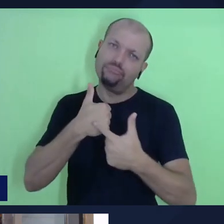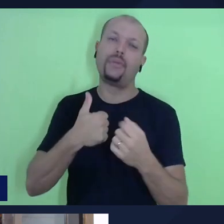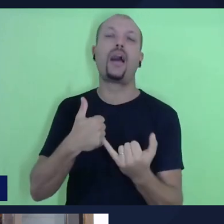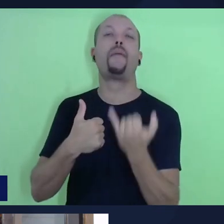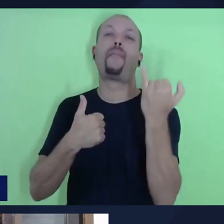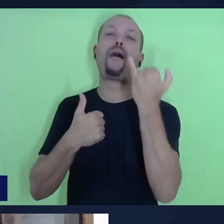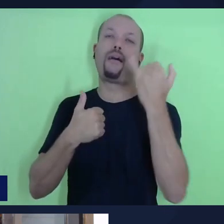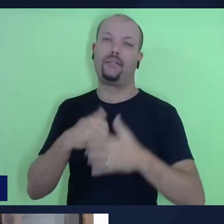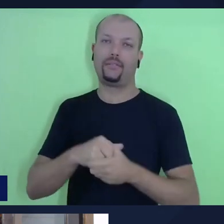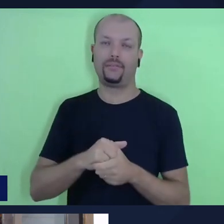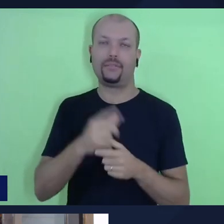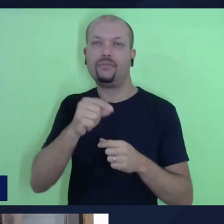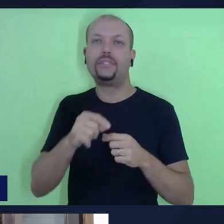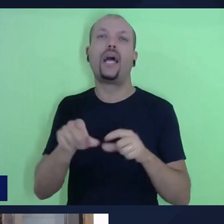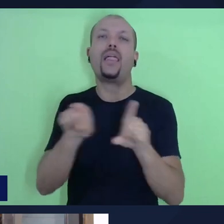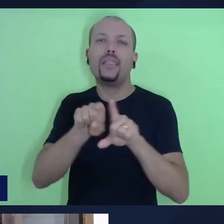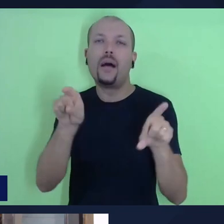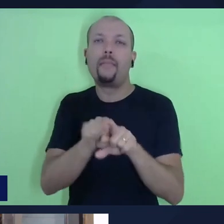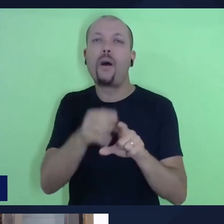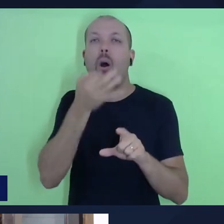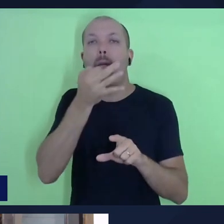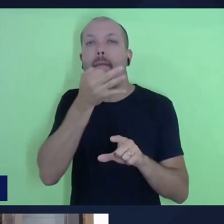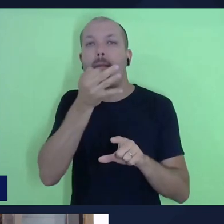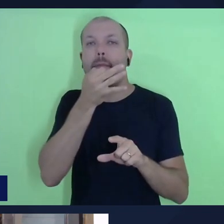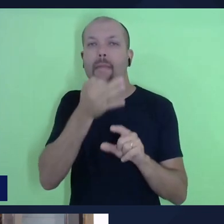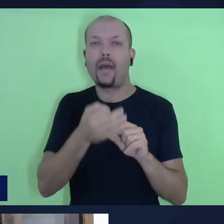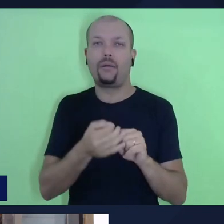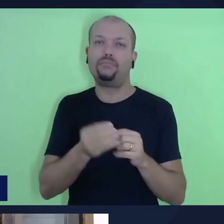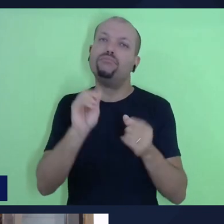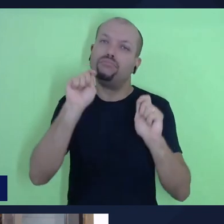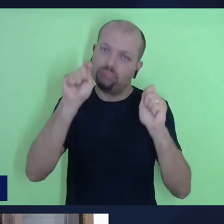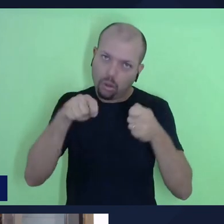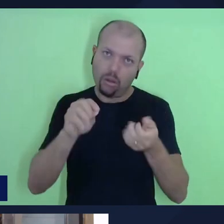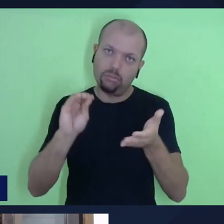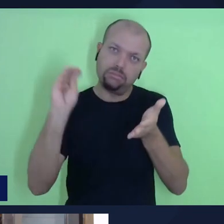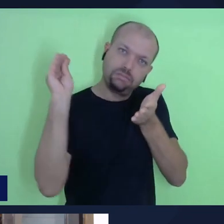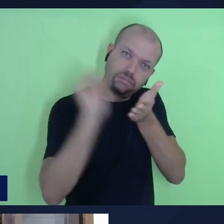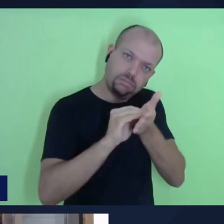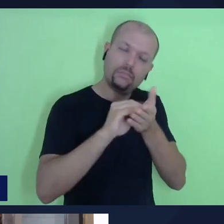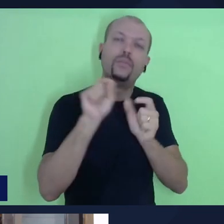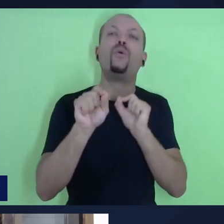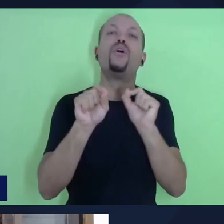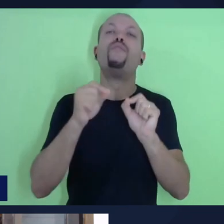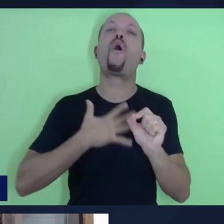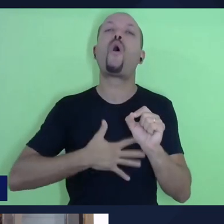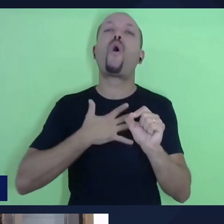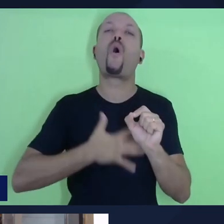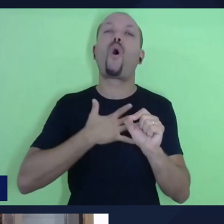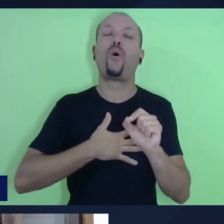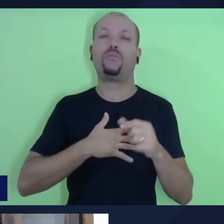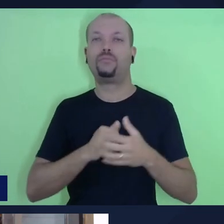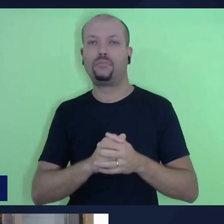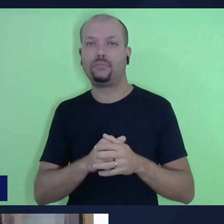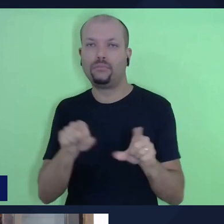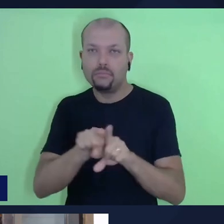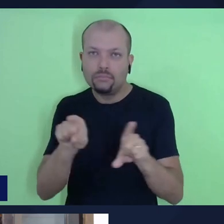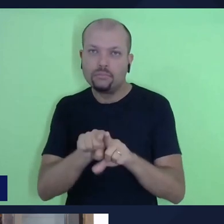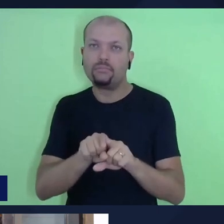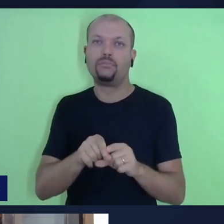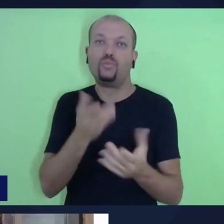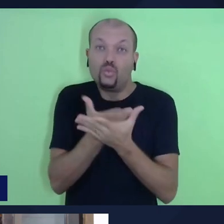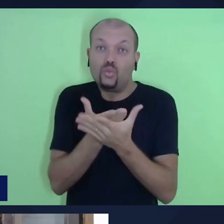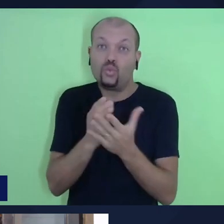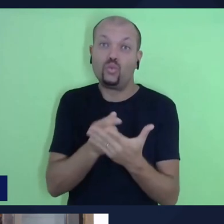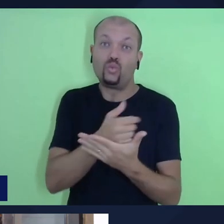um comentário, escreva aqui embaixo, aqui embaixo, o que você está achando do nosso programa, do nosso estudo e